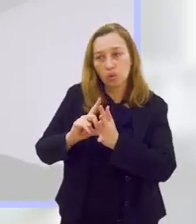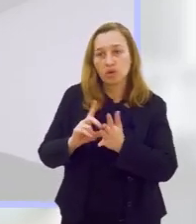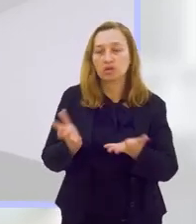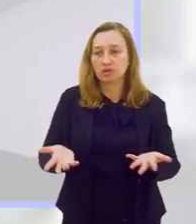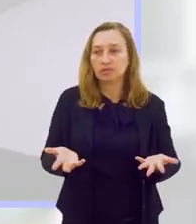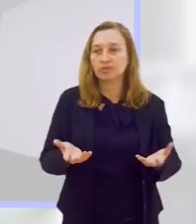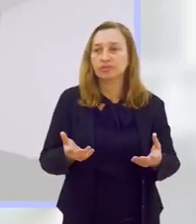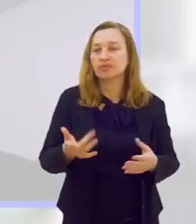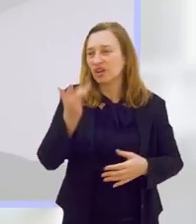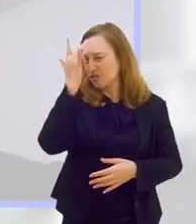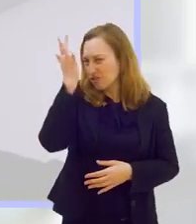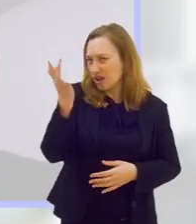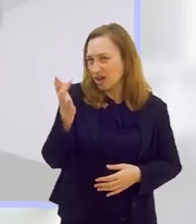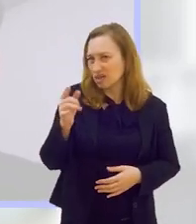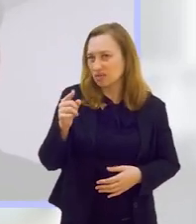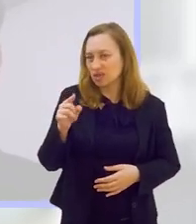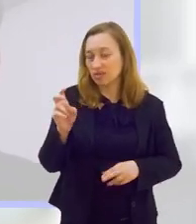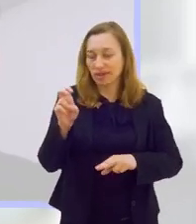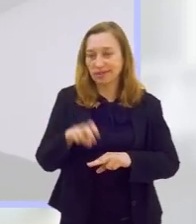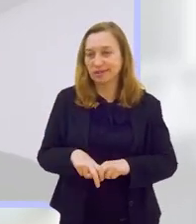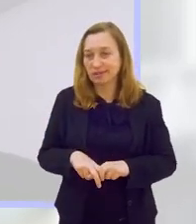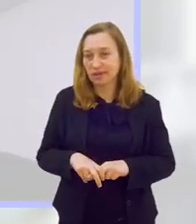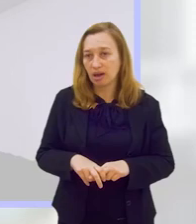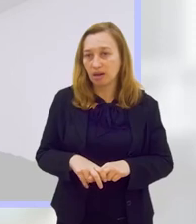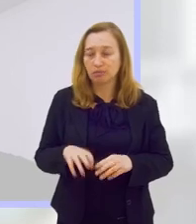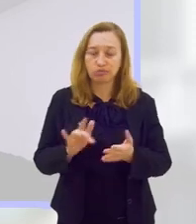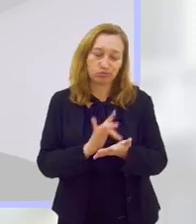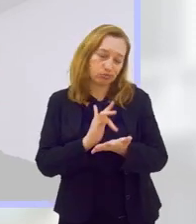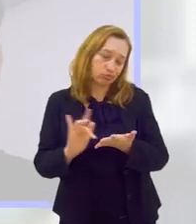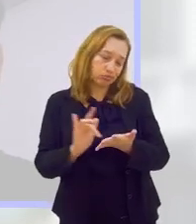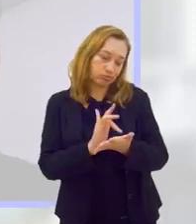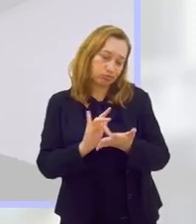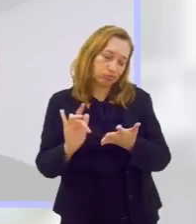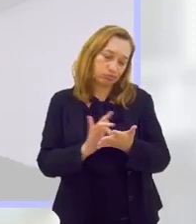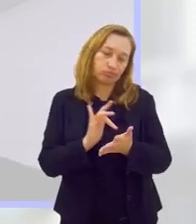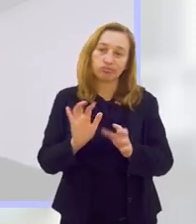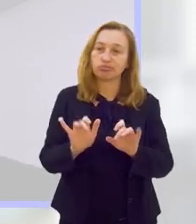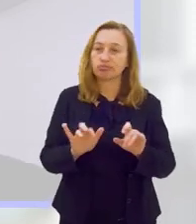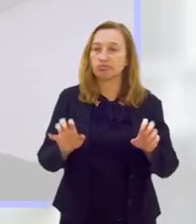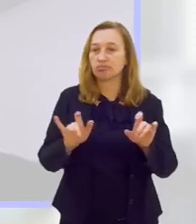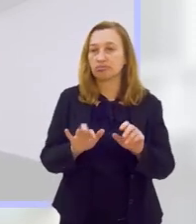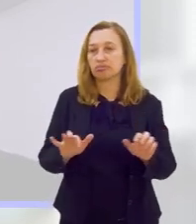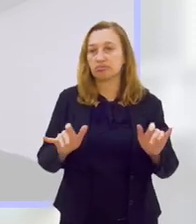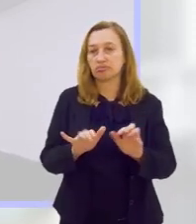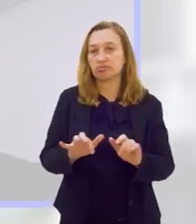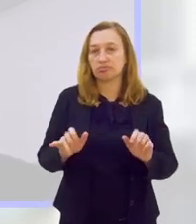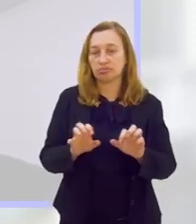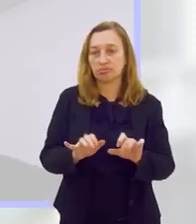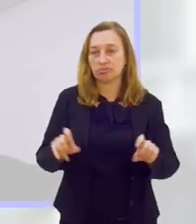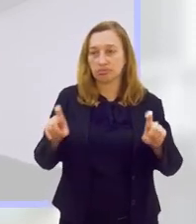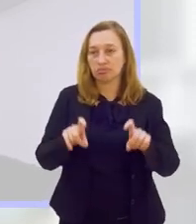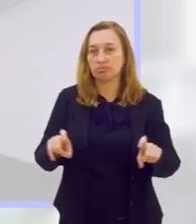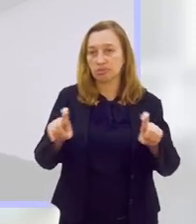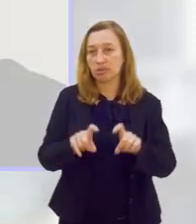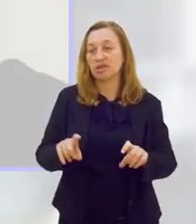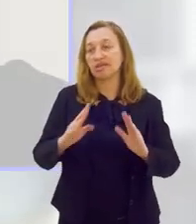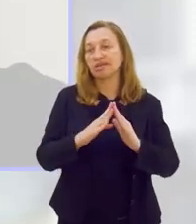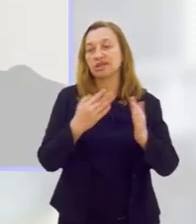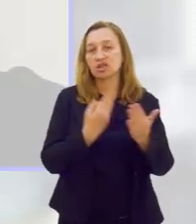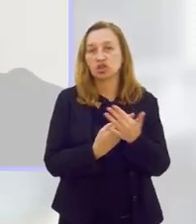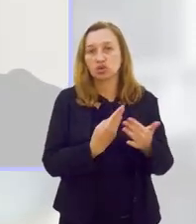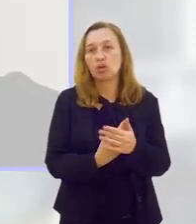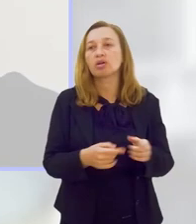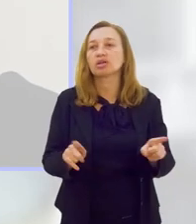está muito mais fácil de você ficar sentado, mexendo no celular, jogando no computador. Então, e nas escolas